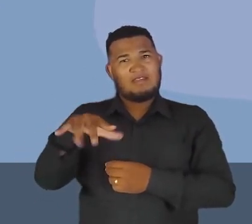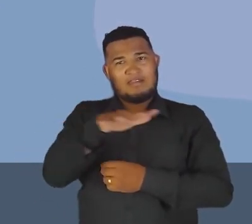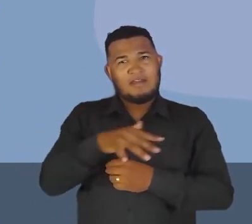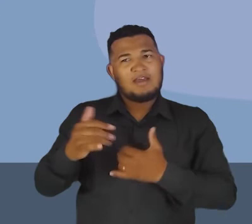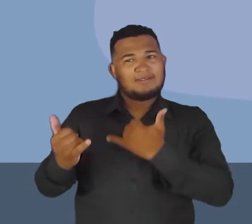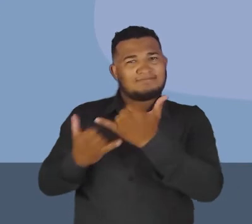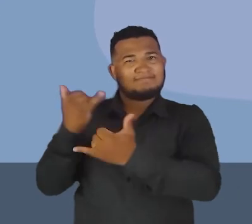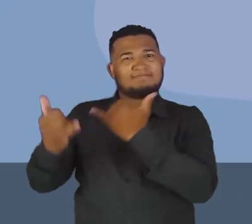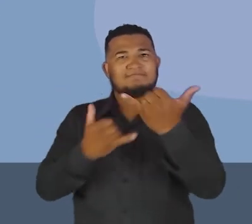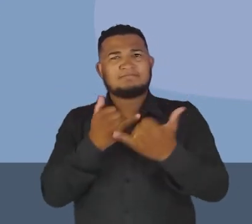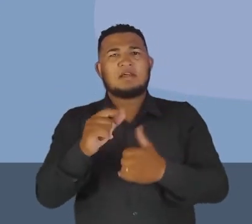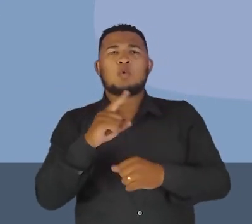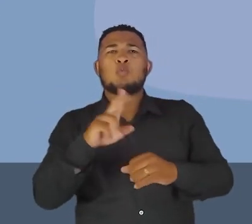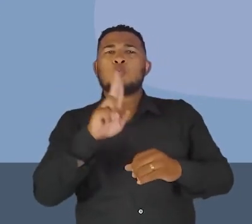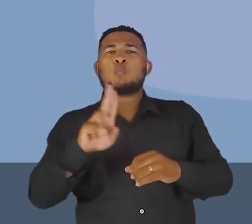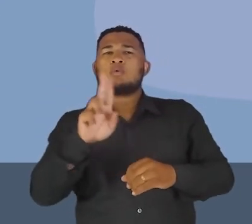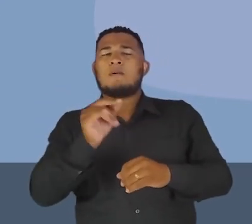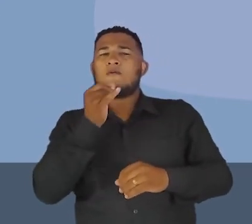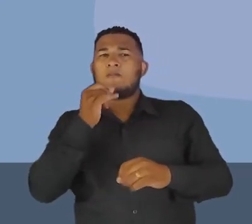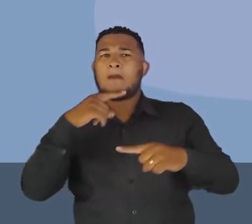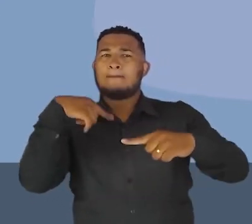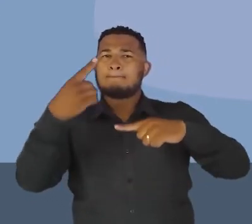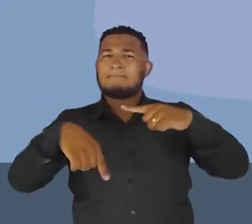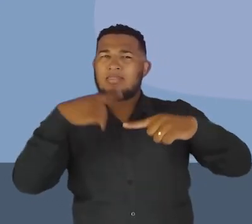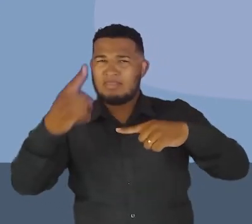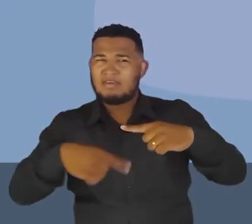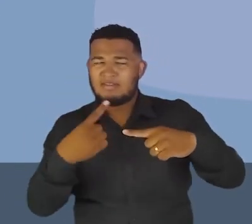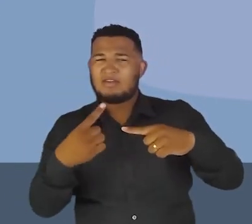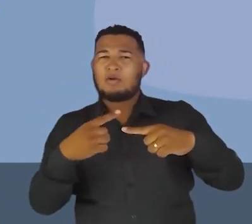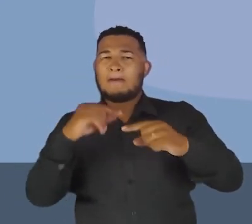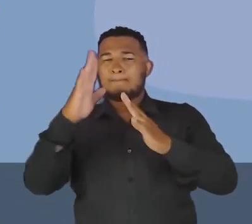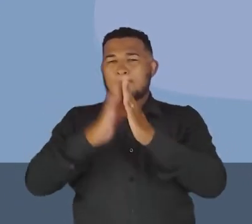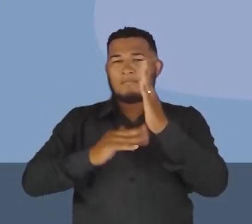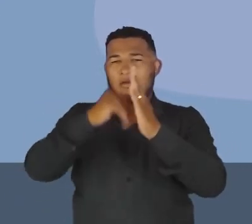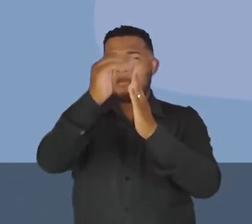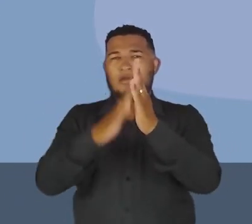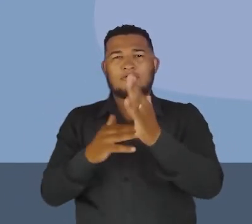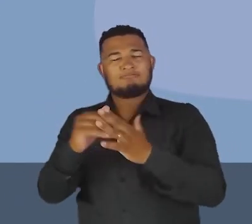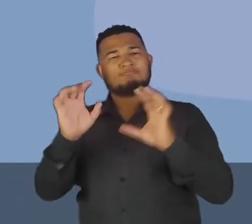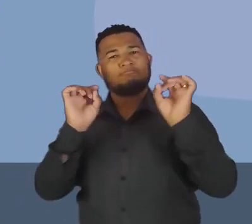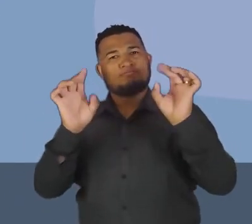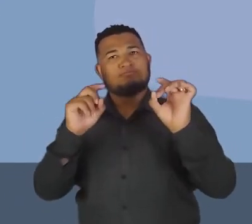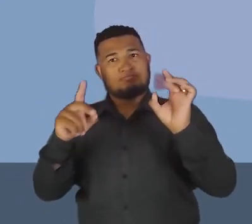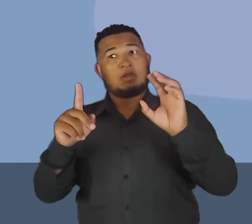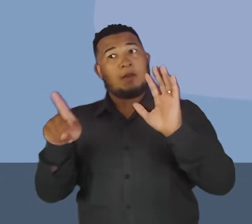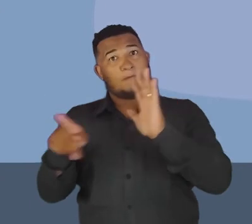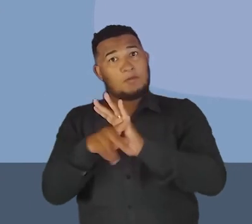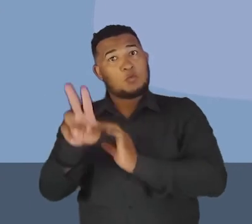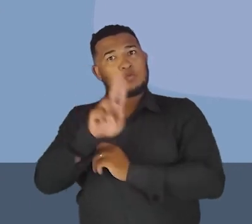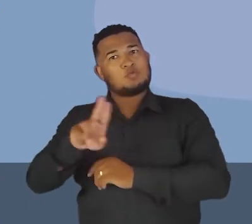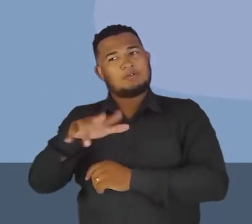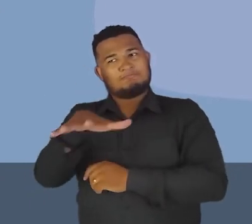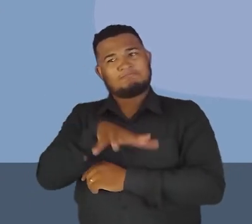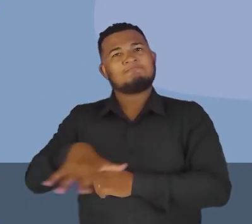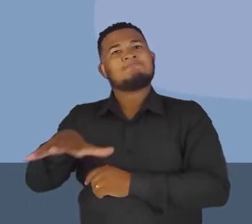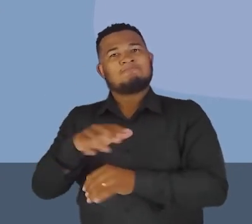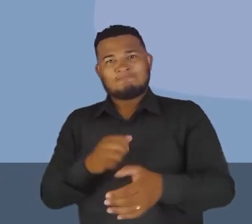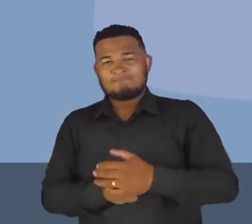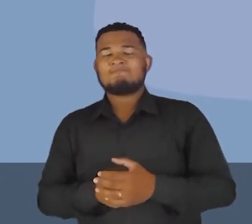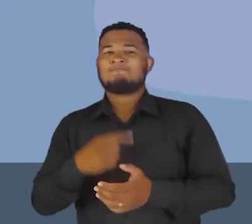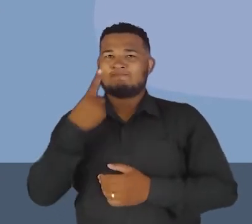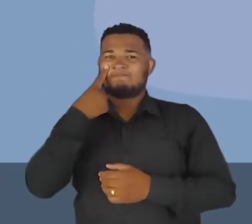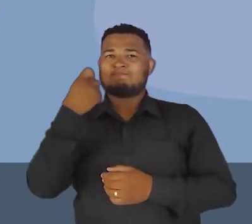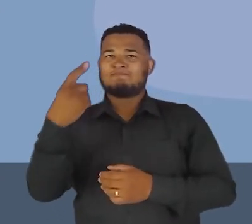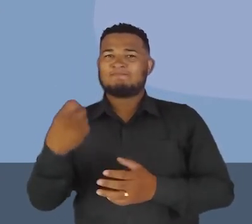né? Onde foram reutilizados os pneus, eles foram pintados, né? Para receber as crianças. Revitalização de um espaço, muito interessante também,